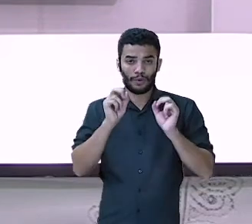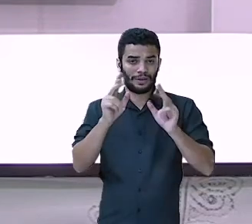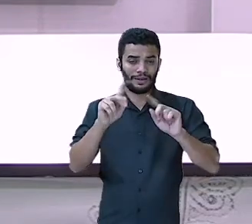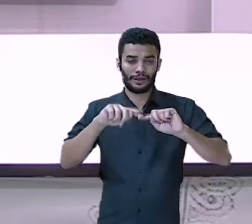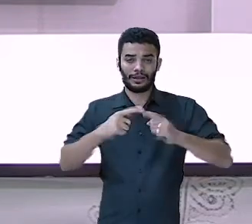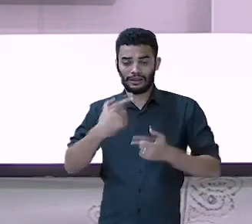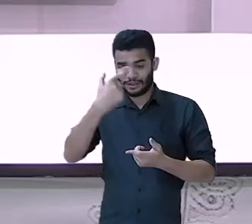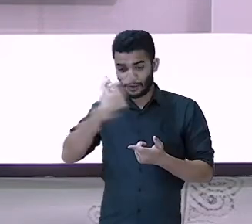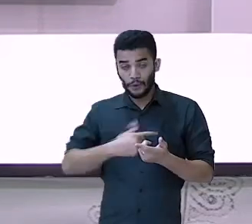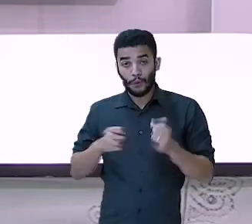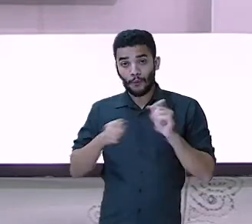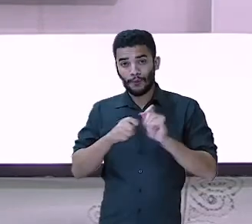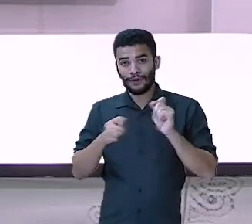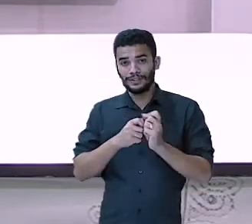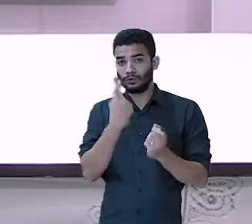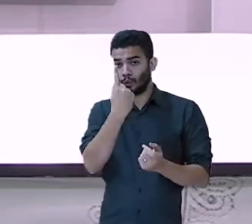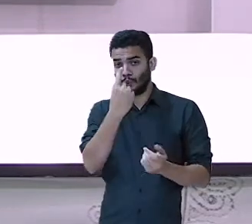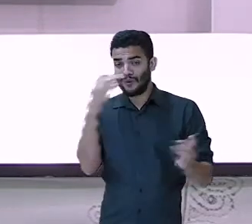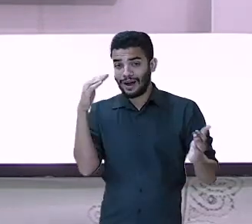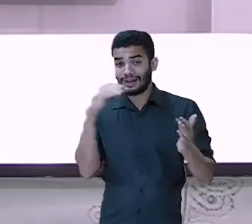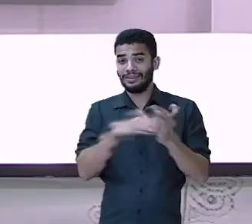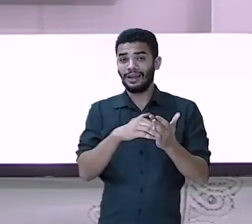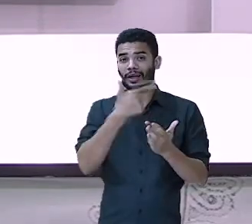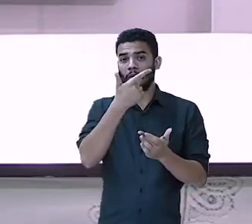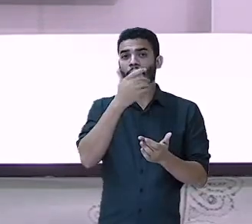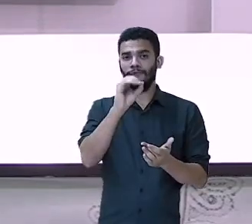Então, eu vou dividir aqui e vou mostrar para vocês.